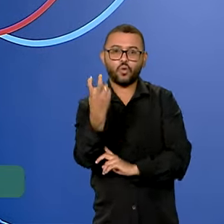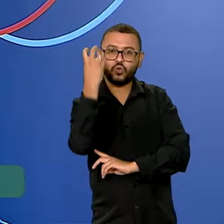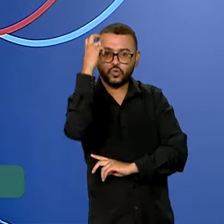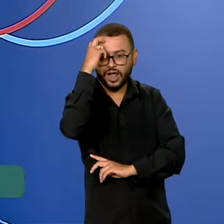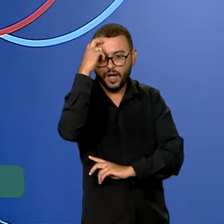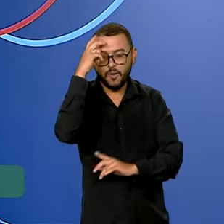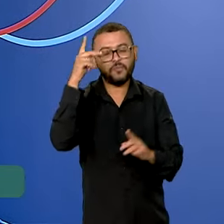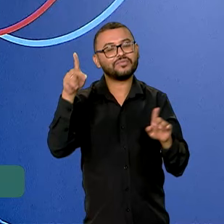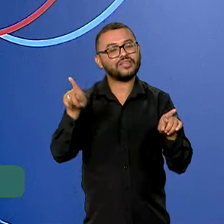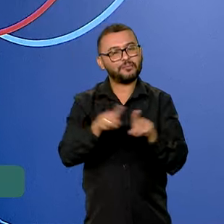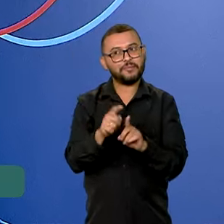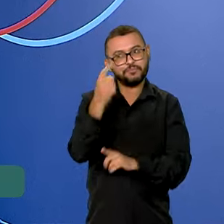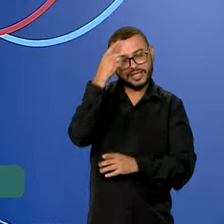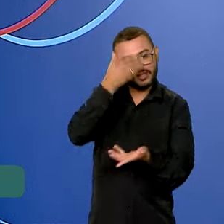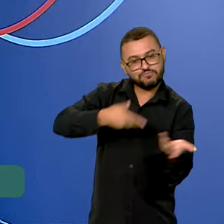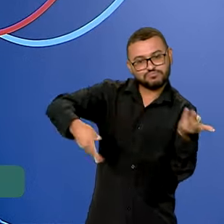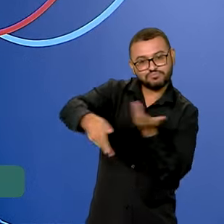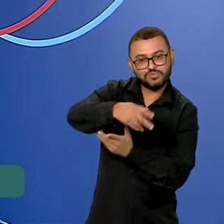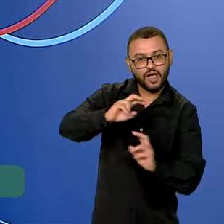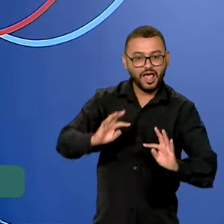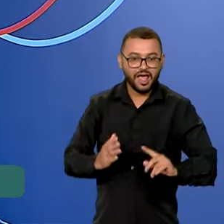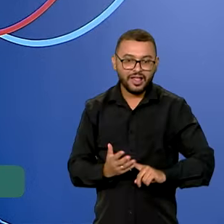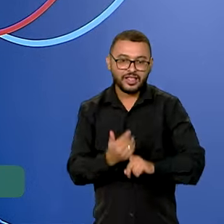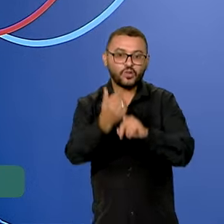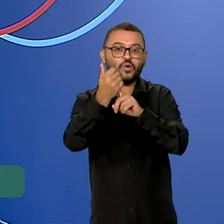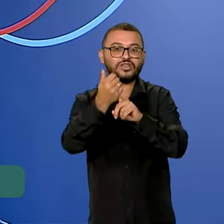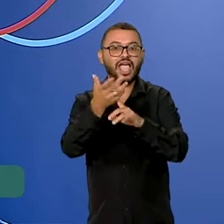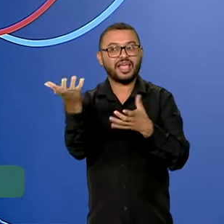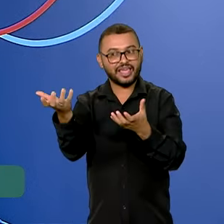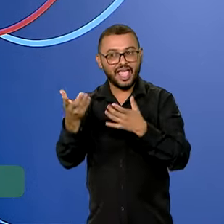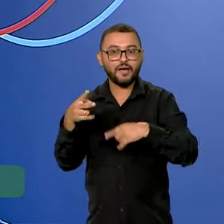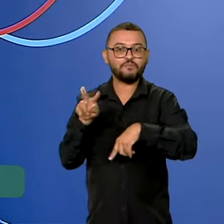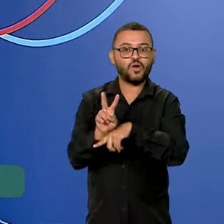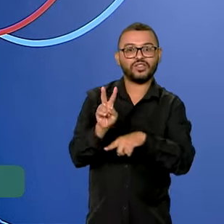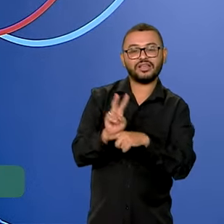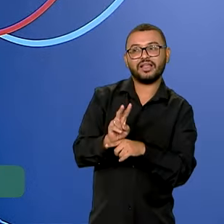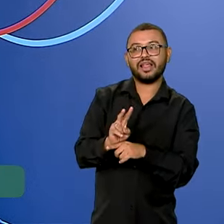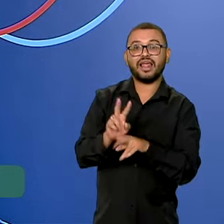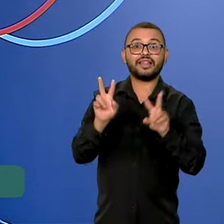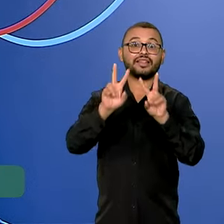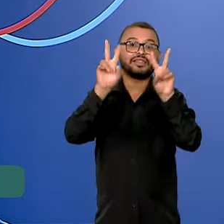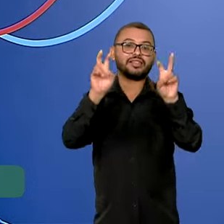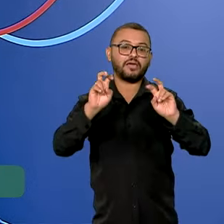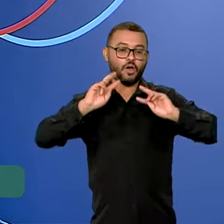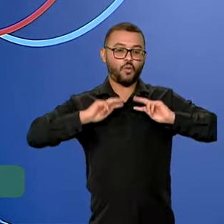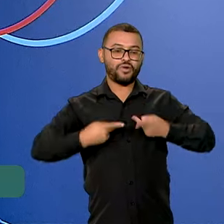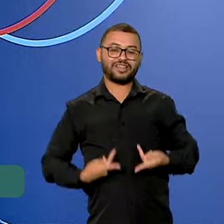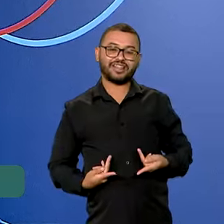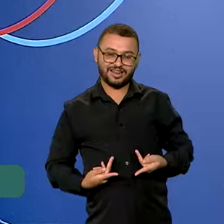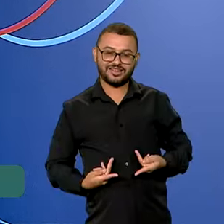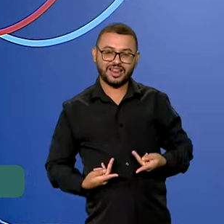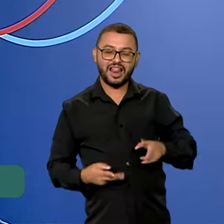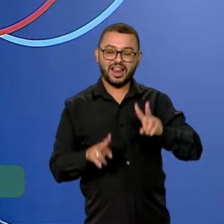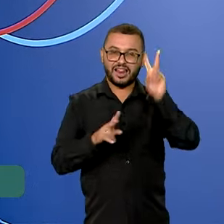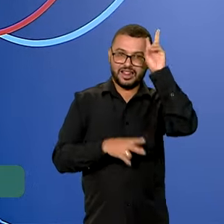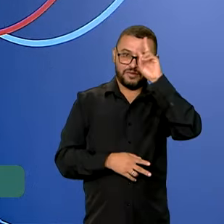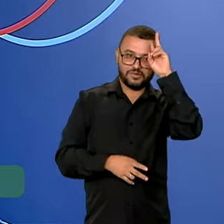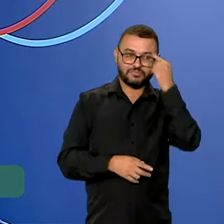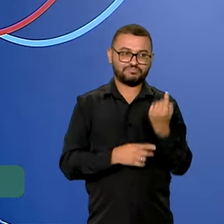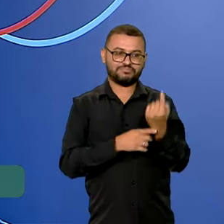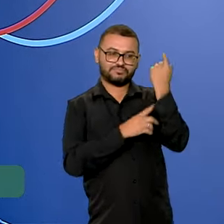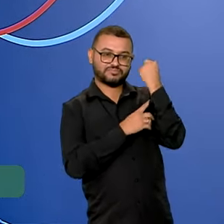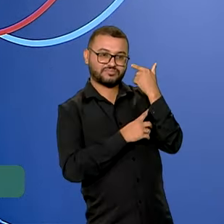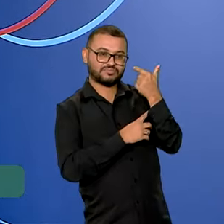cooperação tecnológica e de defesa. E também pelas questões humanitárias. Desde 2017, por